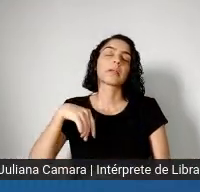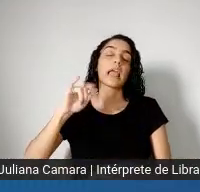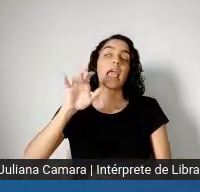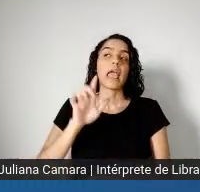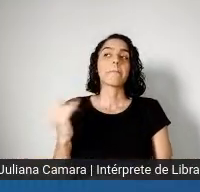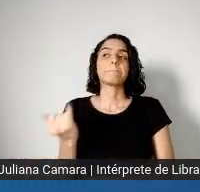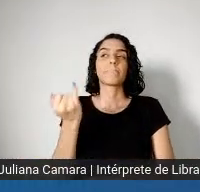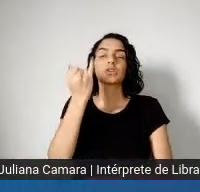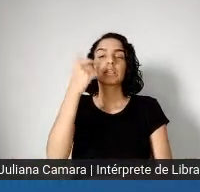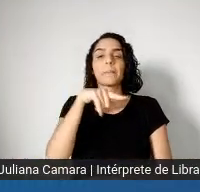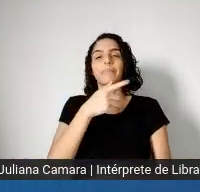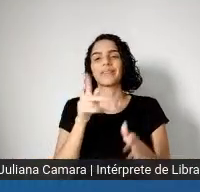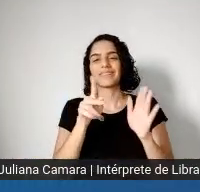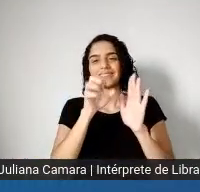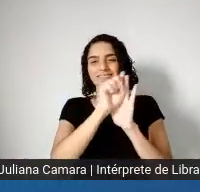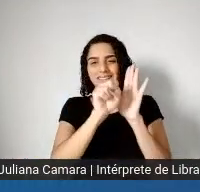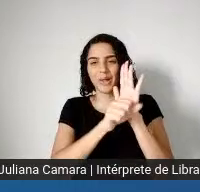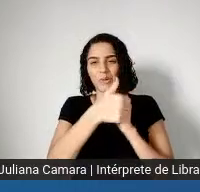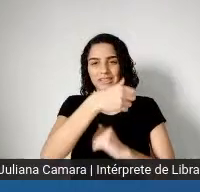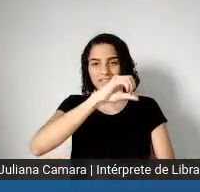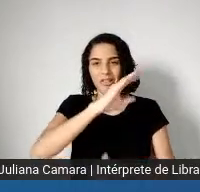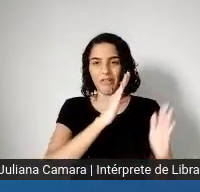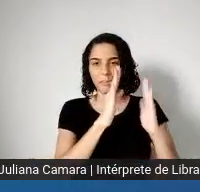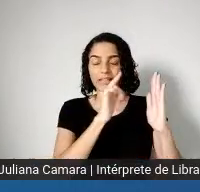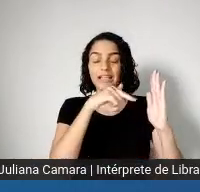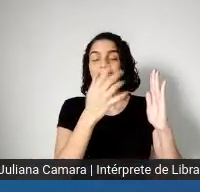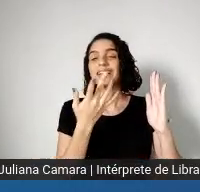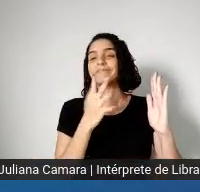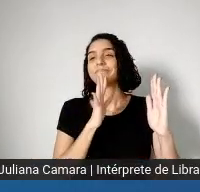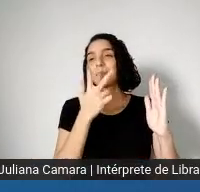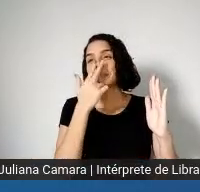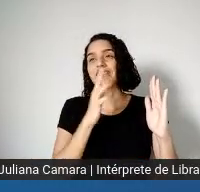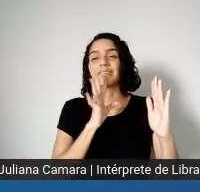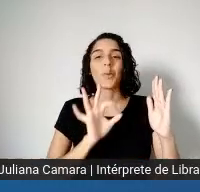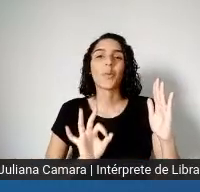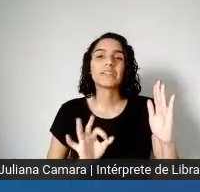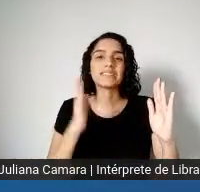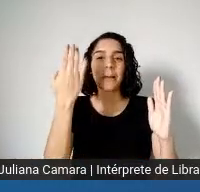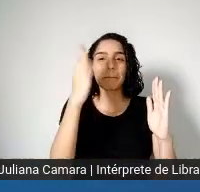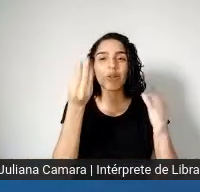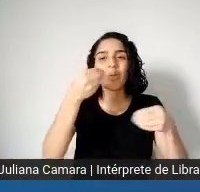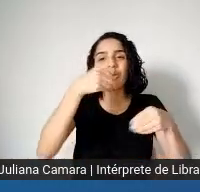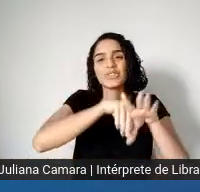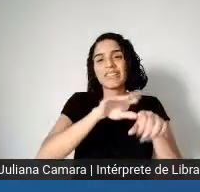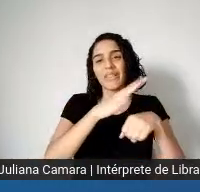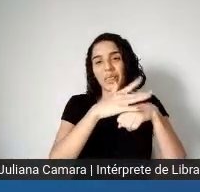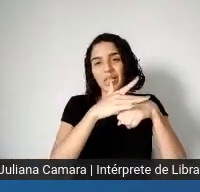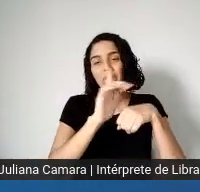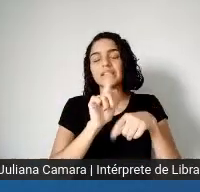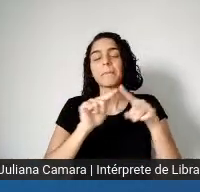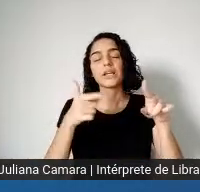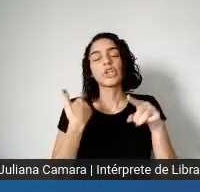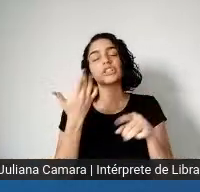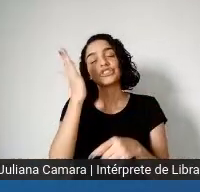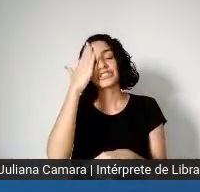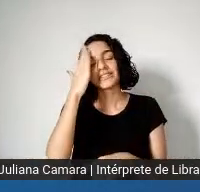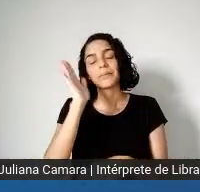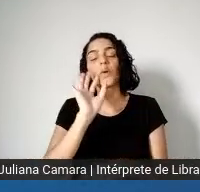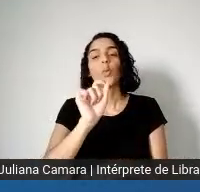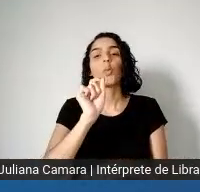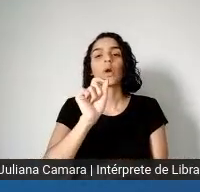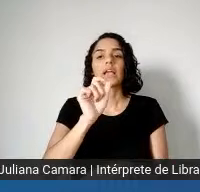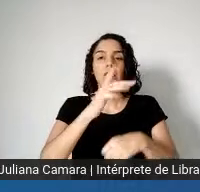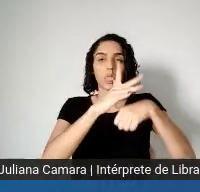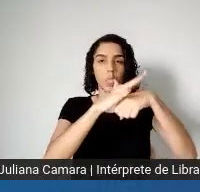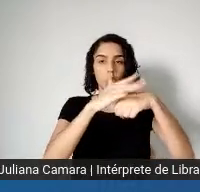numa época que não se conhecia muito sobre a biologia das doenças, né, mas já se entendia que as doenças humanas tinham